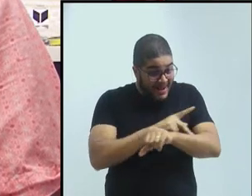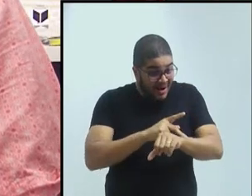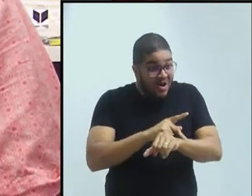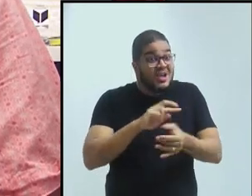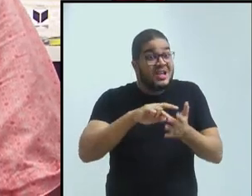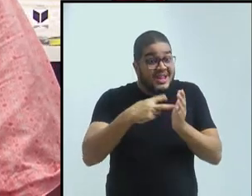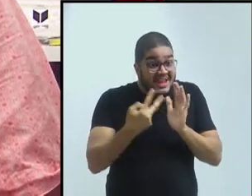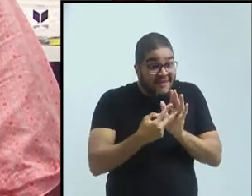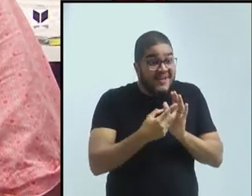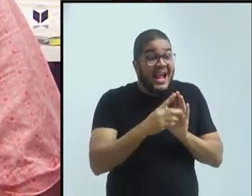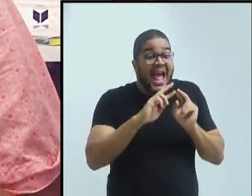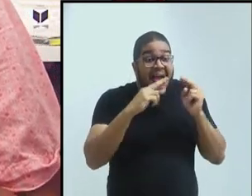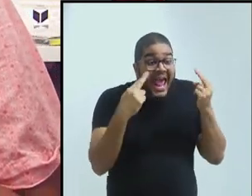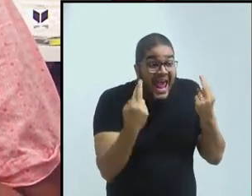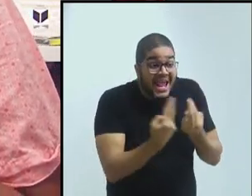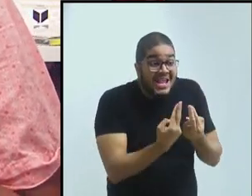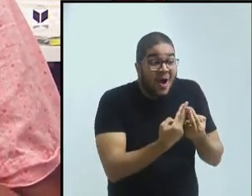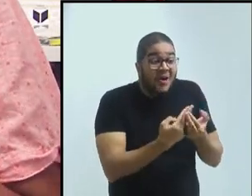Enfim,